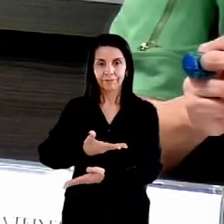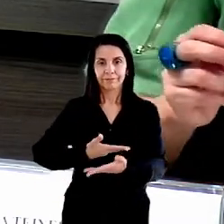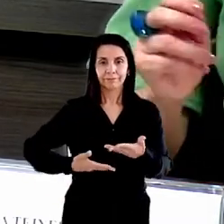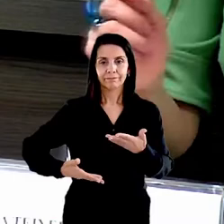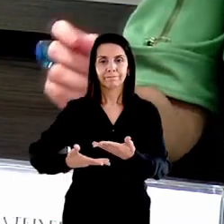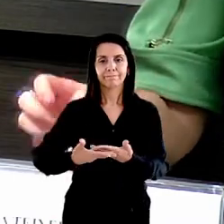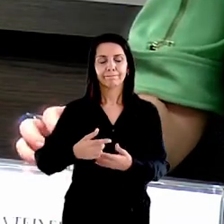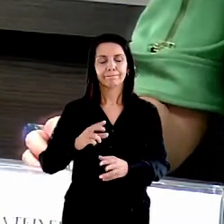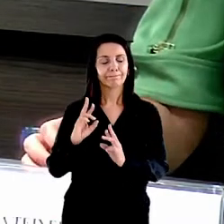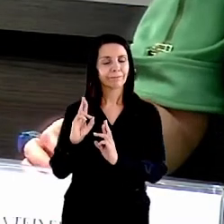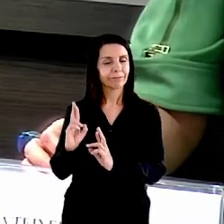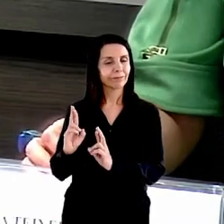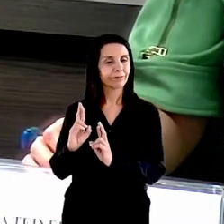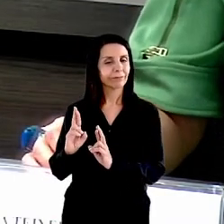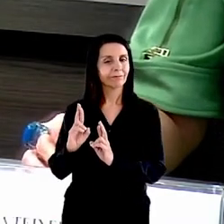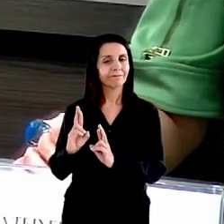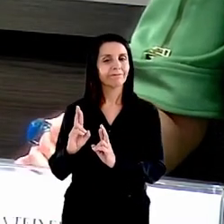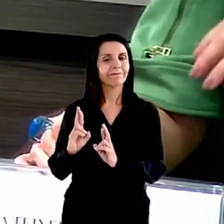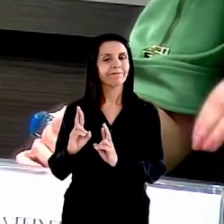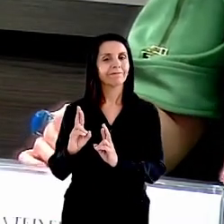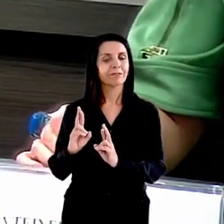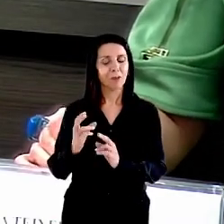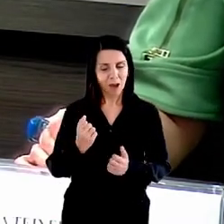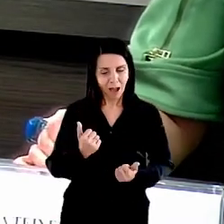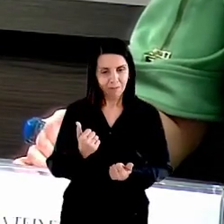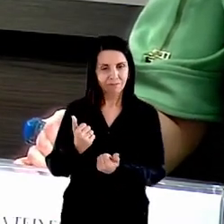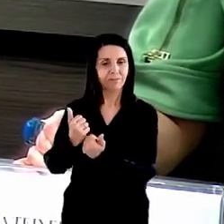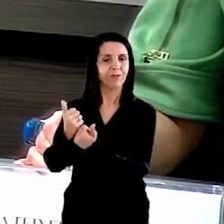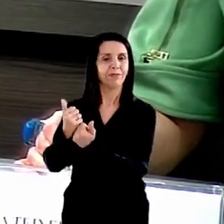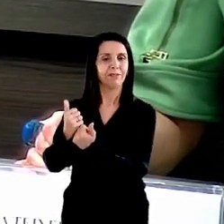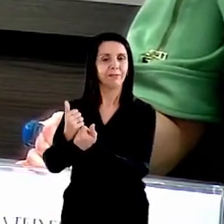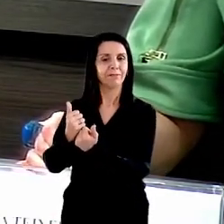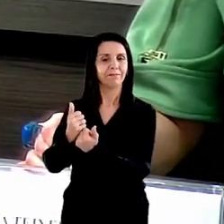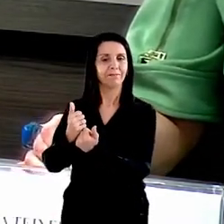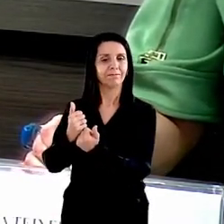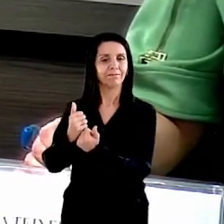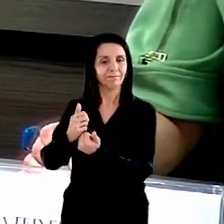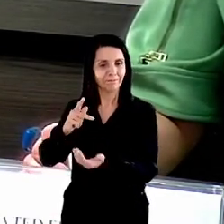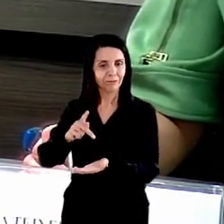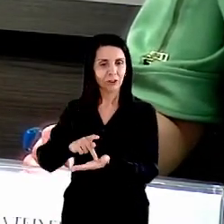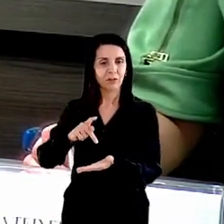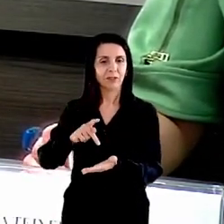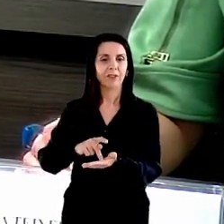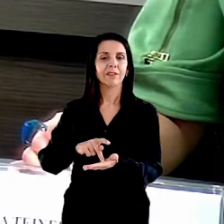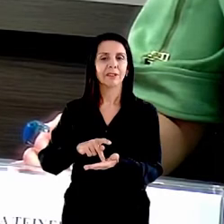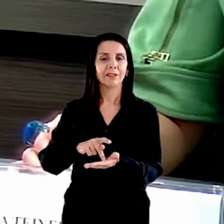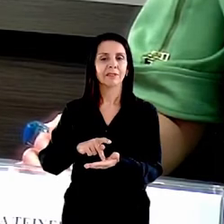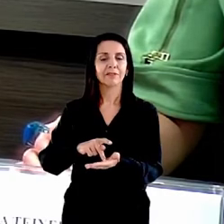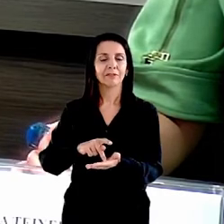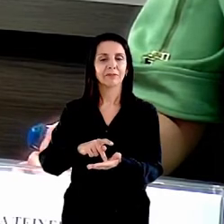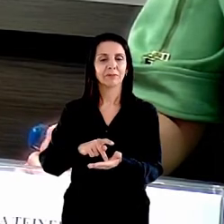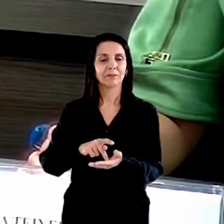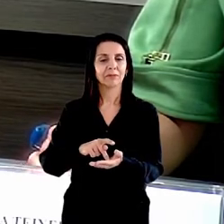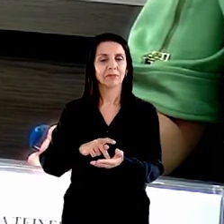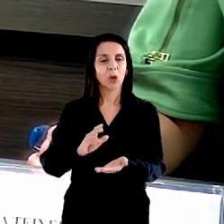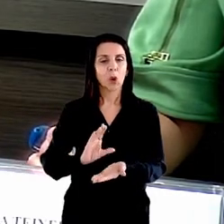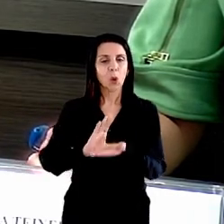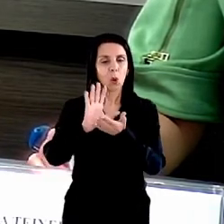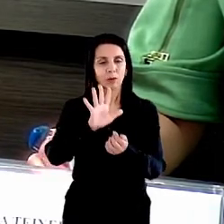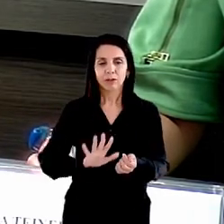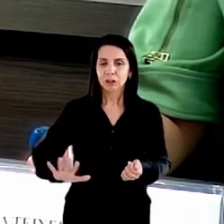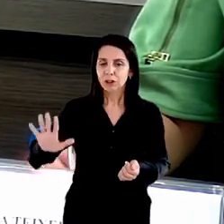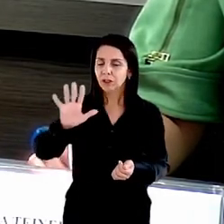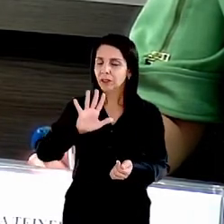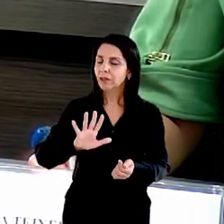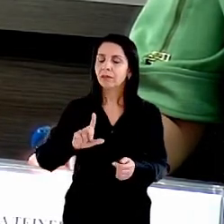torço muito e vamos apoiar integralmente essa iniciativa do Conselho e de qualquer iniciativa que